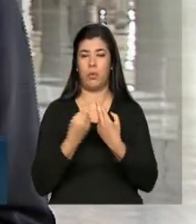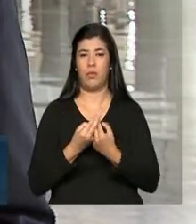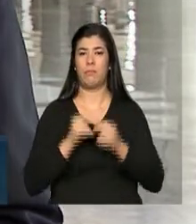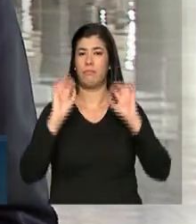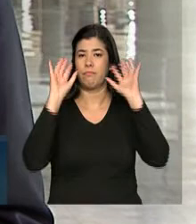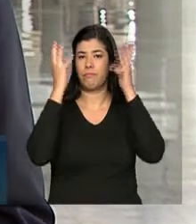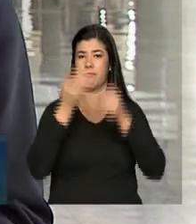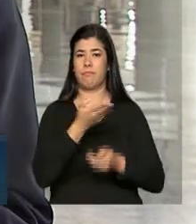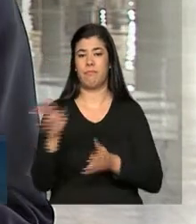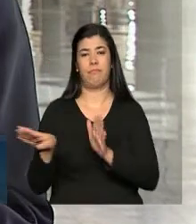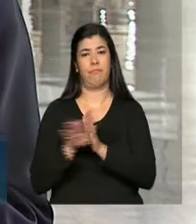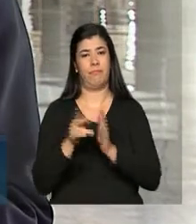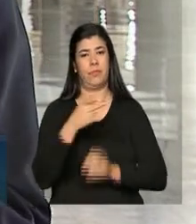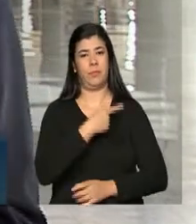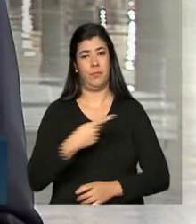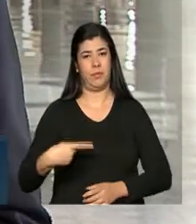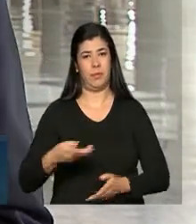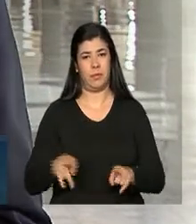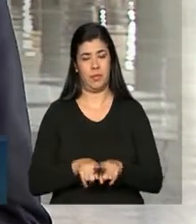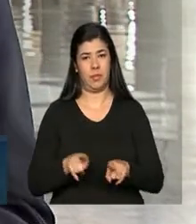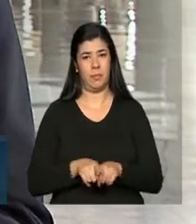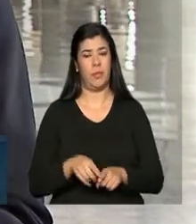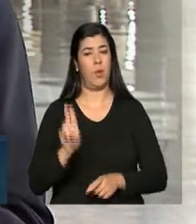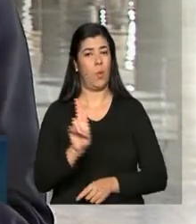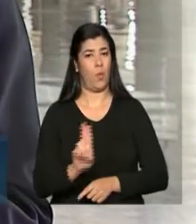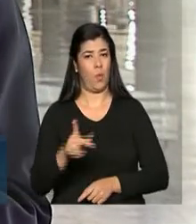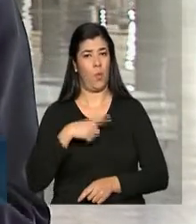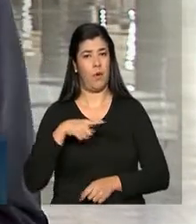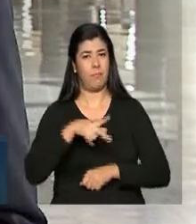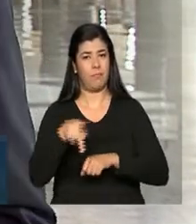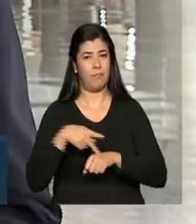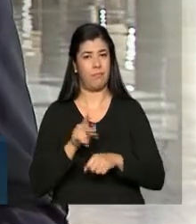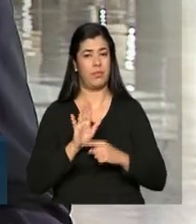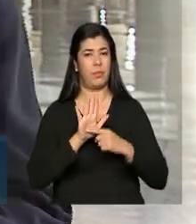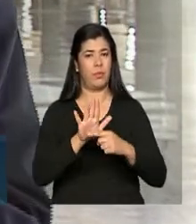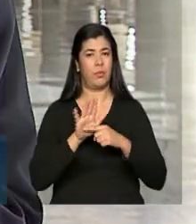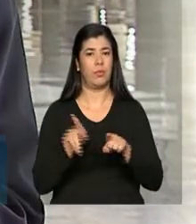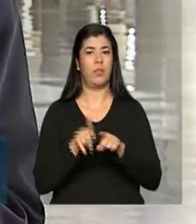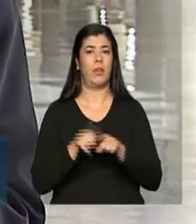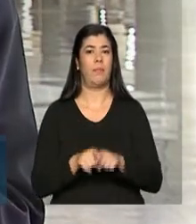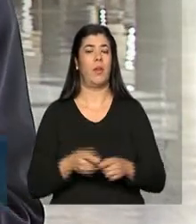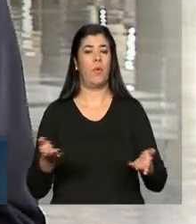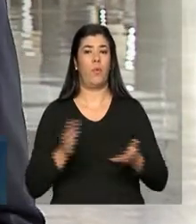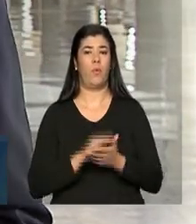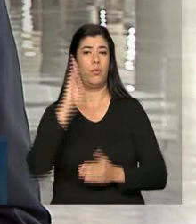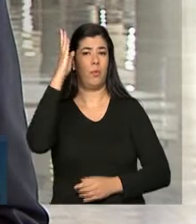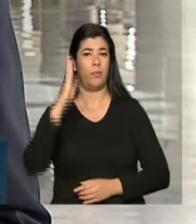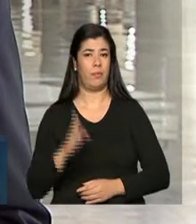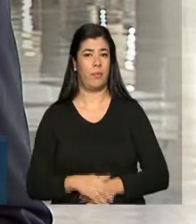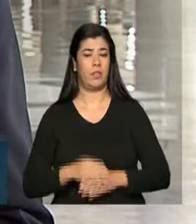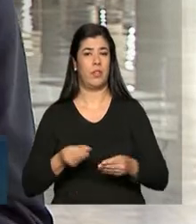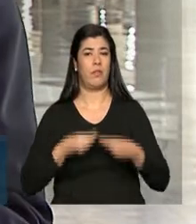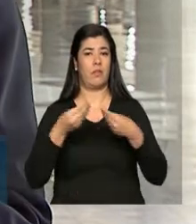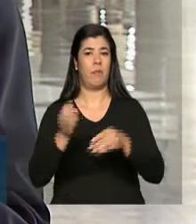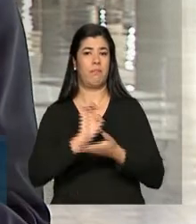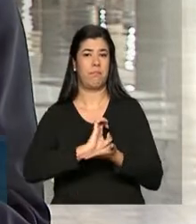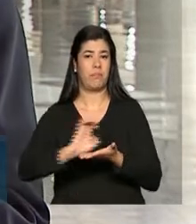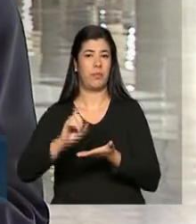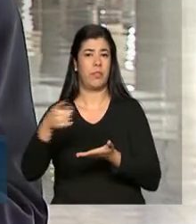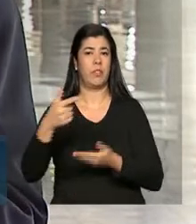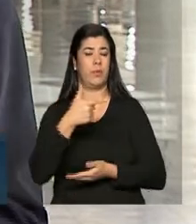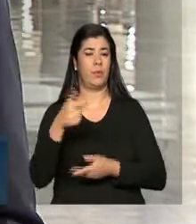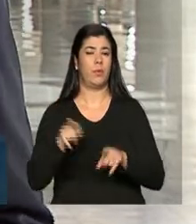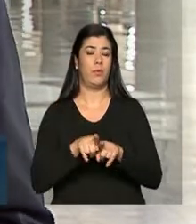Uruguai é hoje um dos principais parceiros regionais do Brasil. Hoje o Brasil é o principal destino das exportações do país vizinho e o